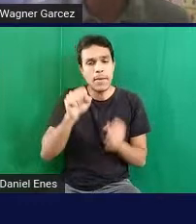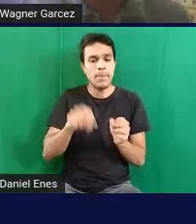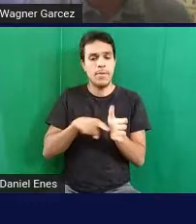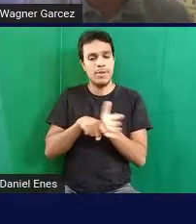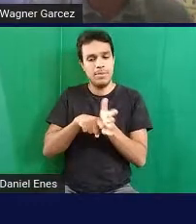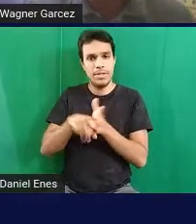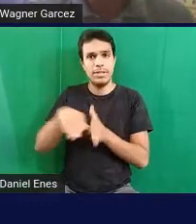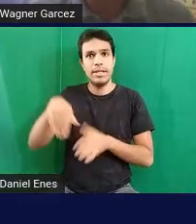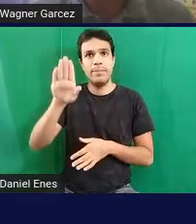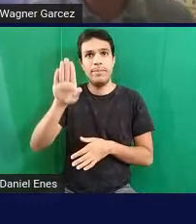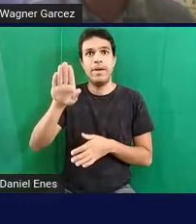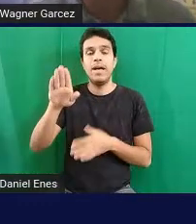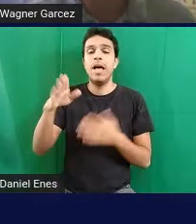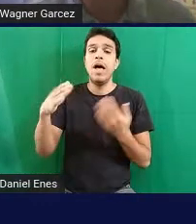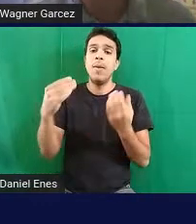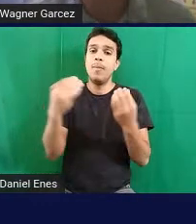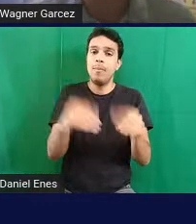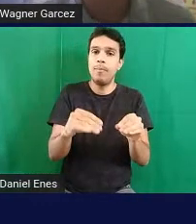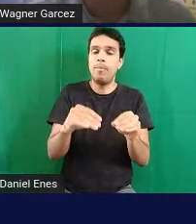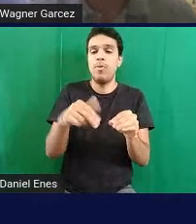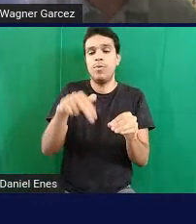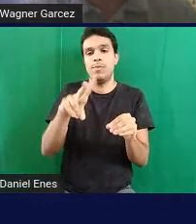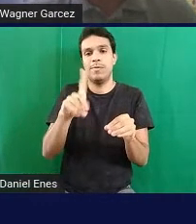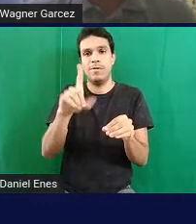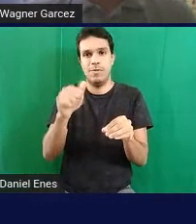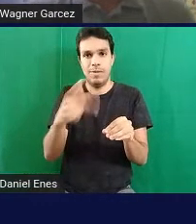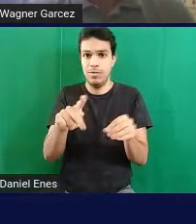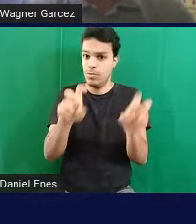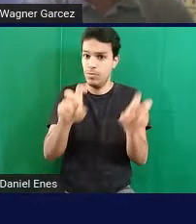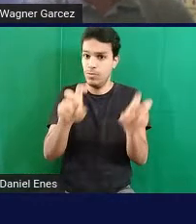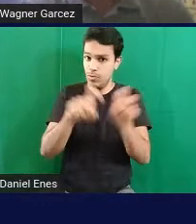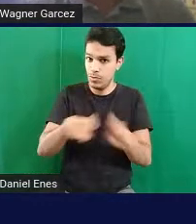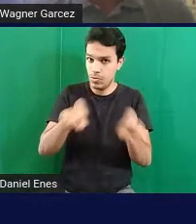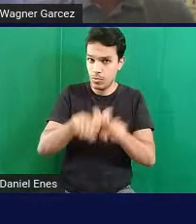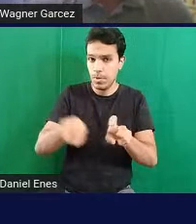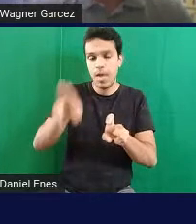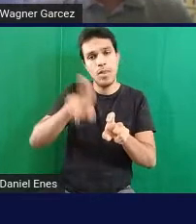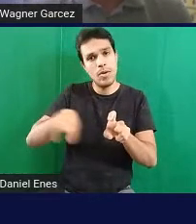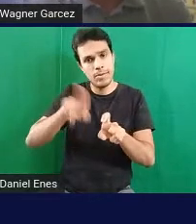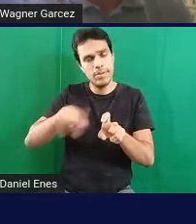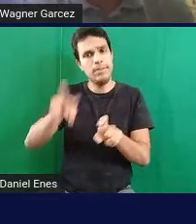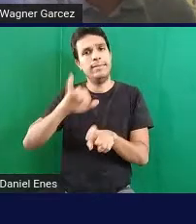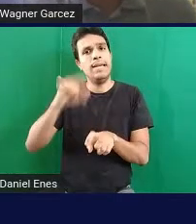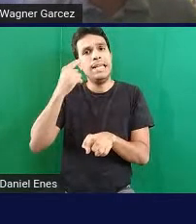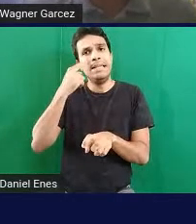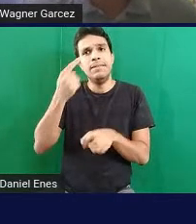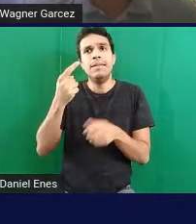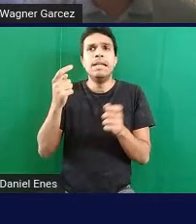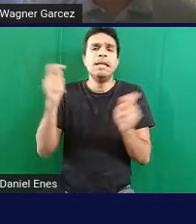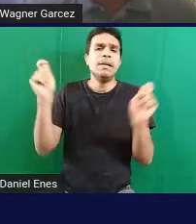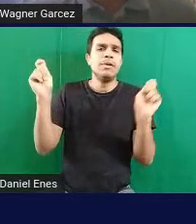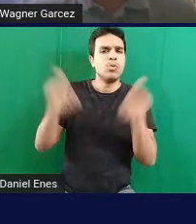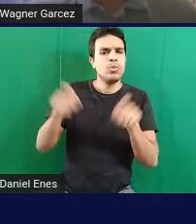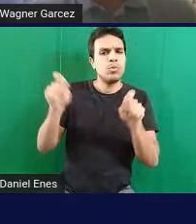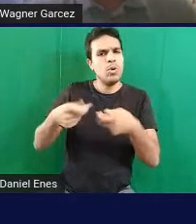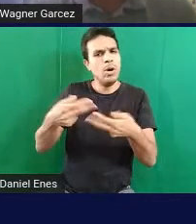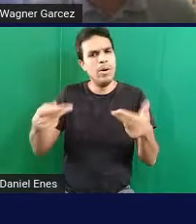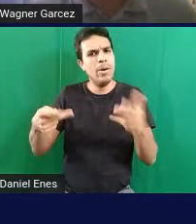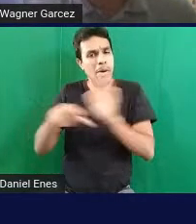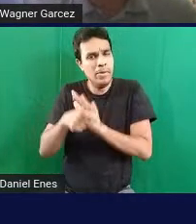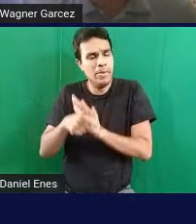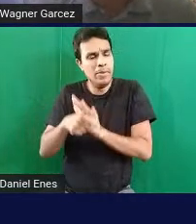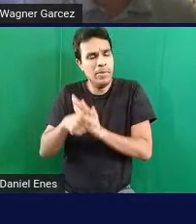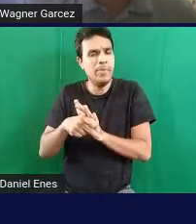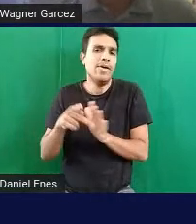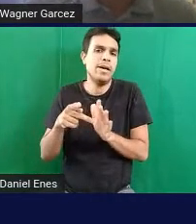mais, instalar o NVDA no seu computador, fazer o uso dele. Você vai ver a potencialidade dele. Você vai perceber algumas